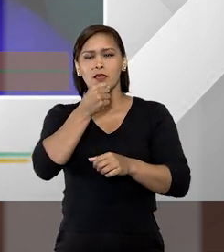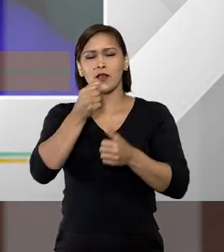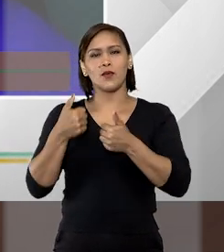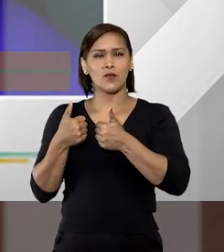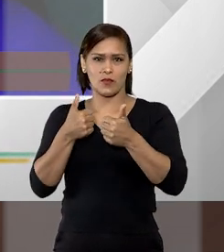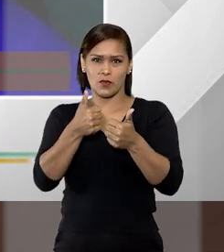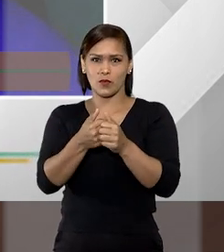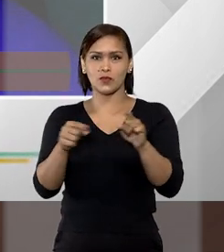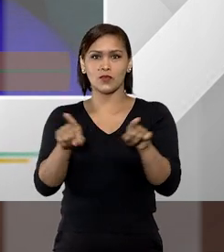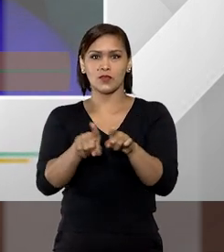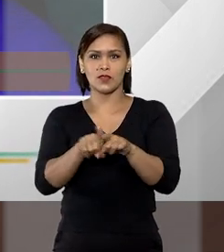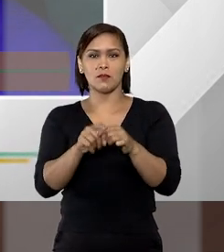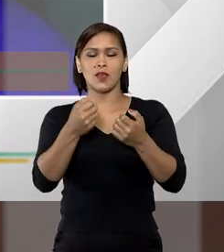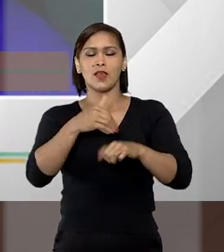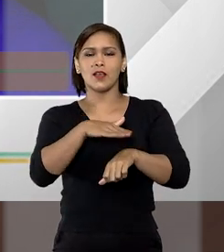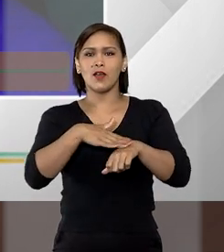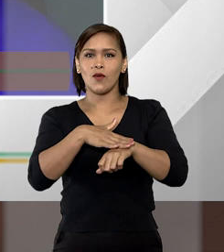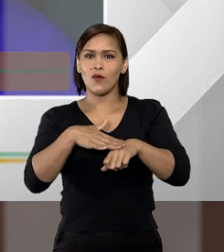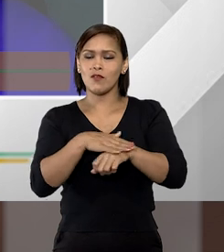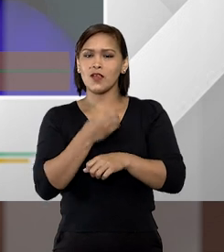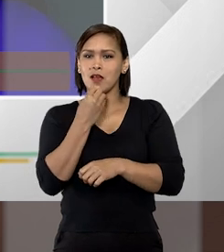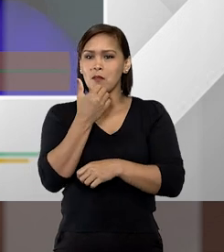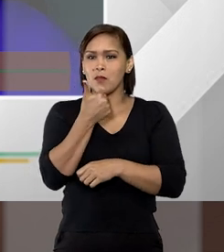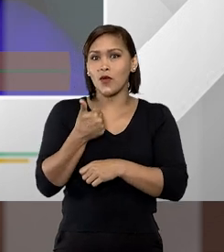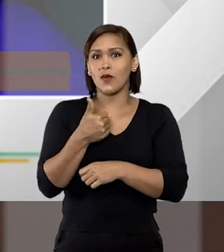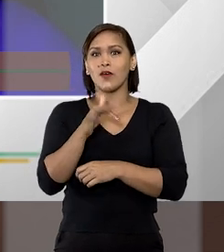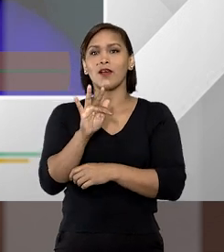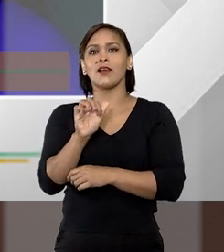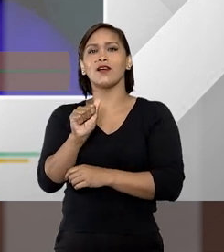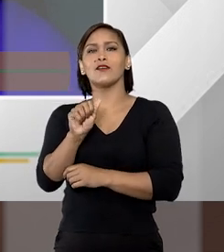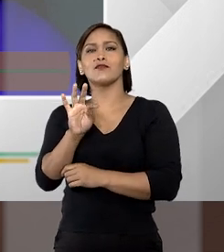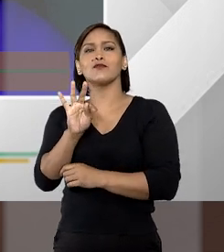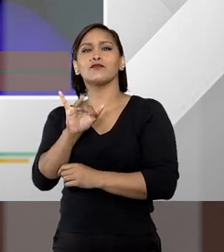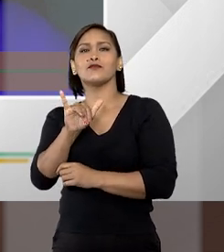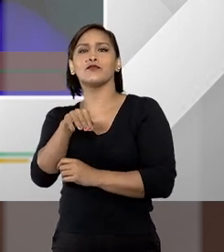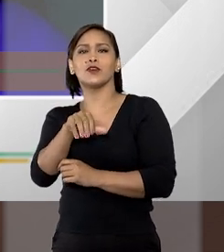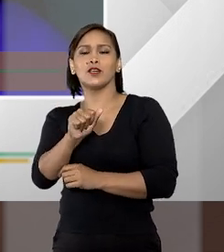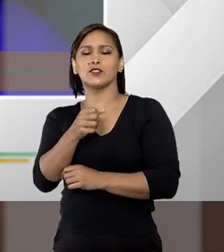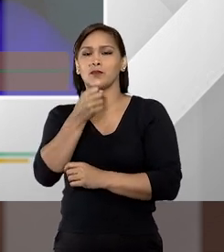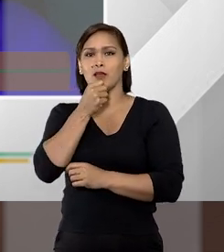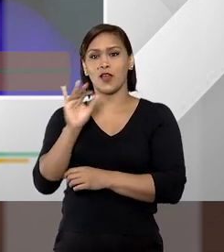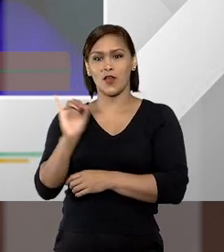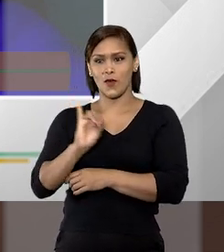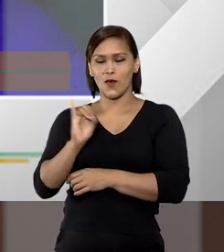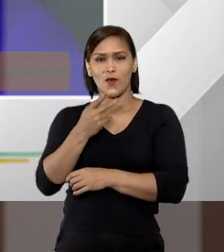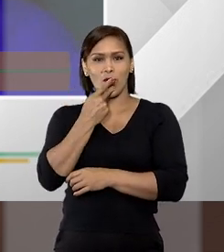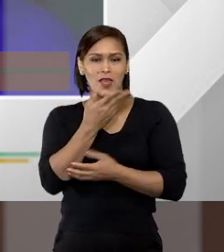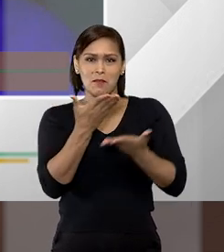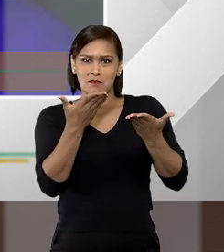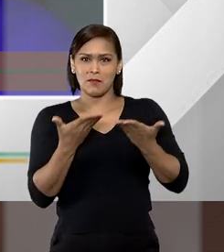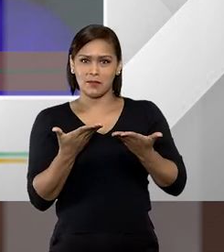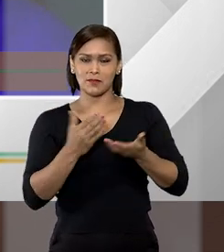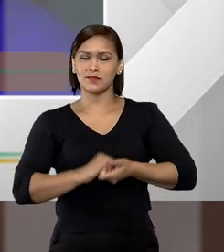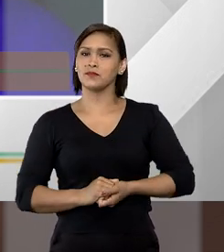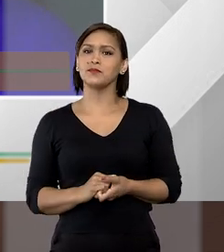conduzir também este bate-papo é a Fátima Uchoa. Oi Fátima, tudo bem?